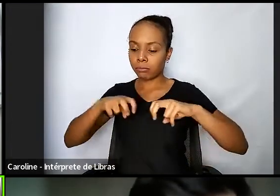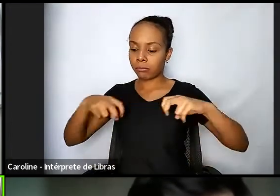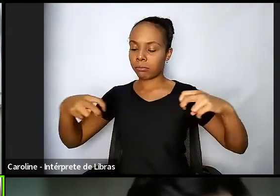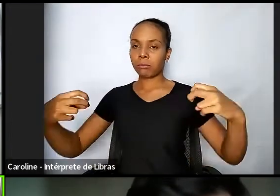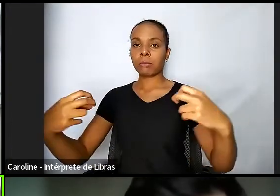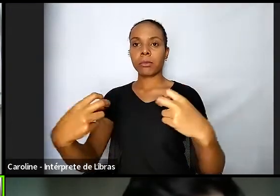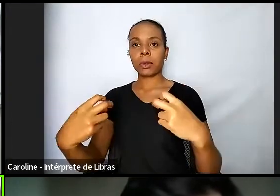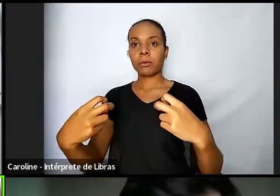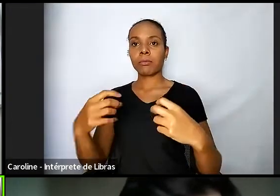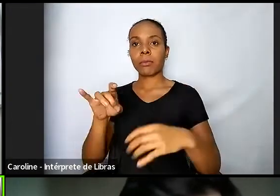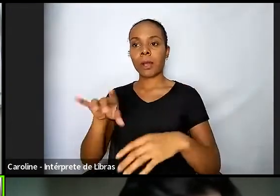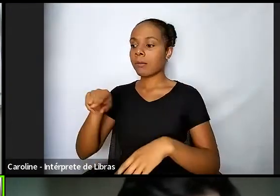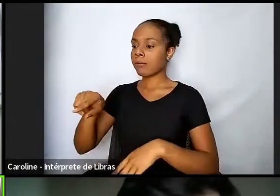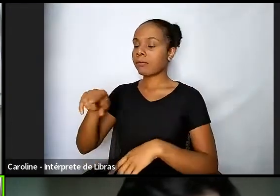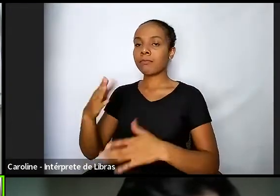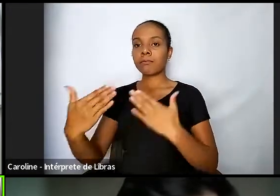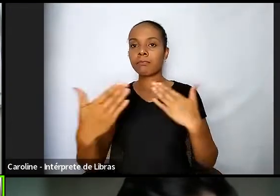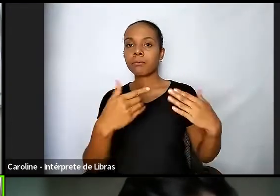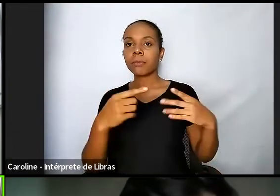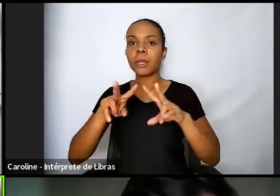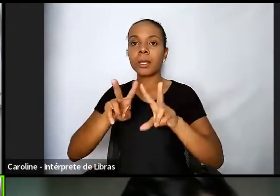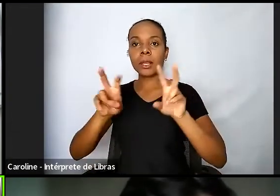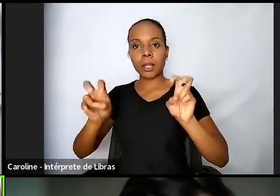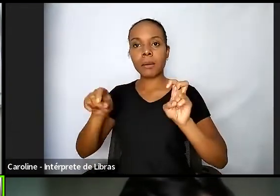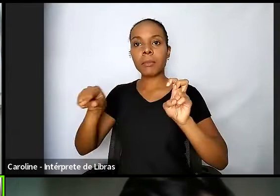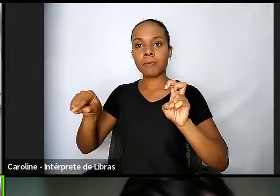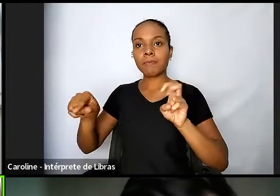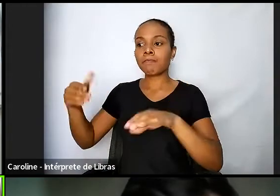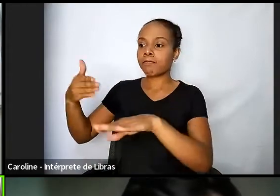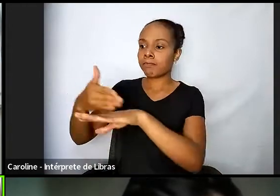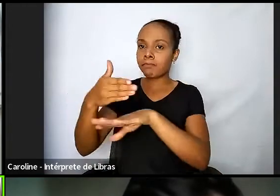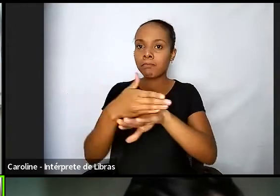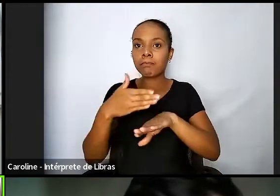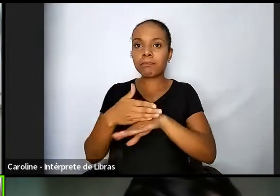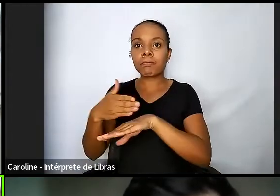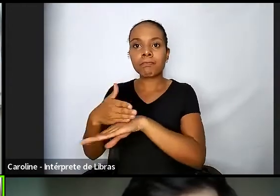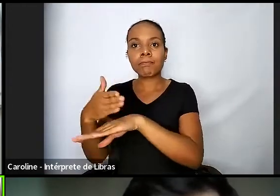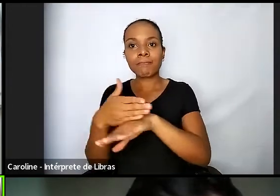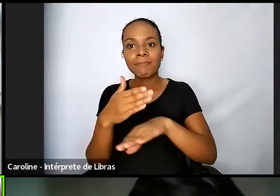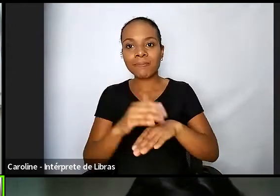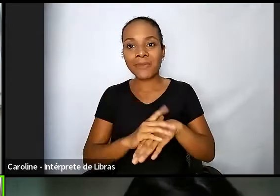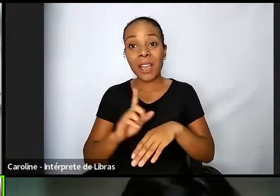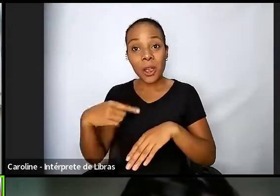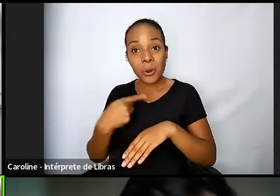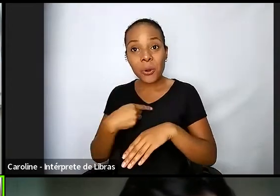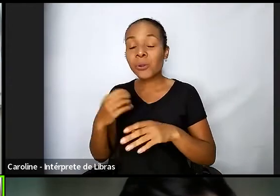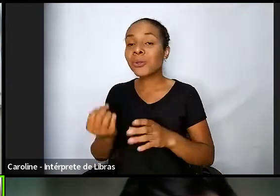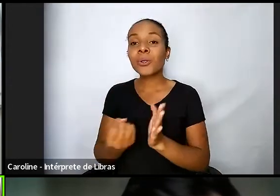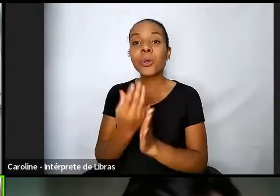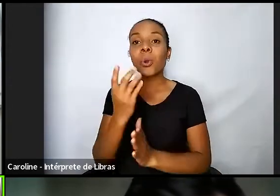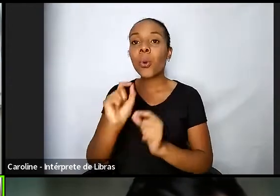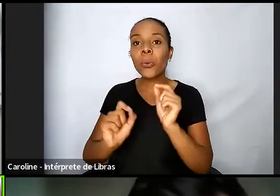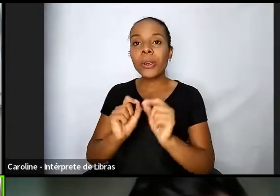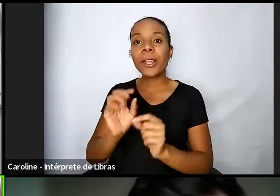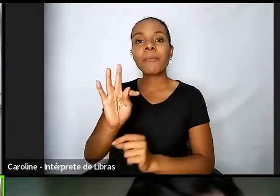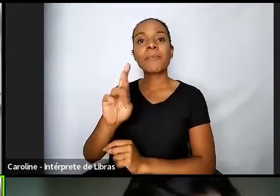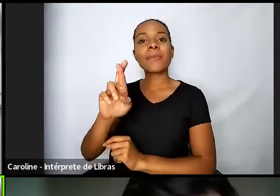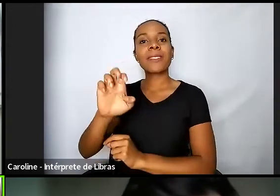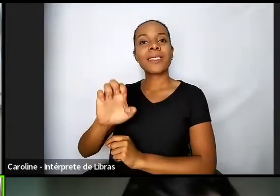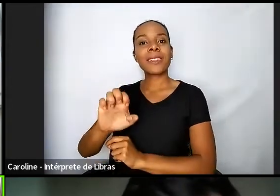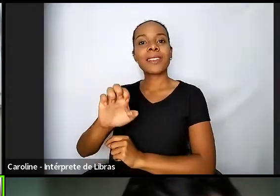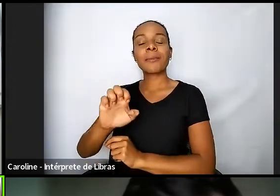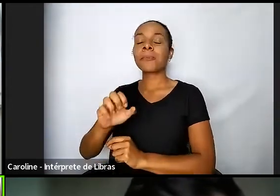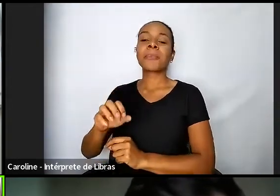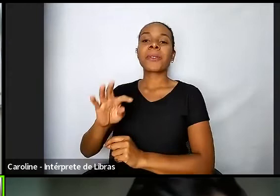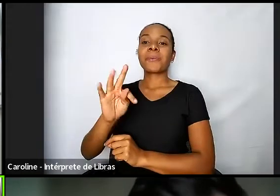permanente e aí a entrada do processo então nós construímos trilhas sabe Lívia e elas já estão disponibilizadas no site